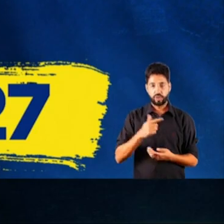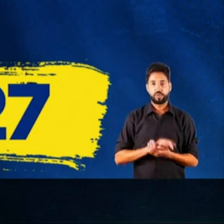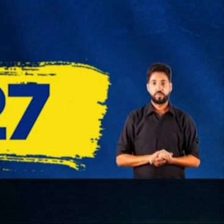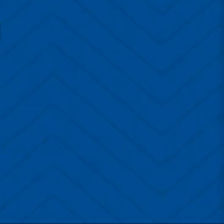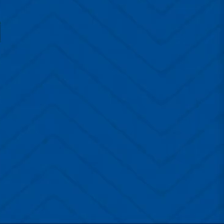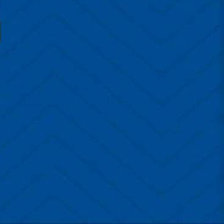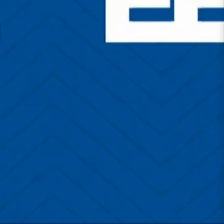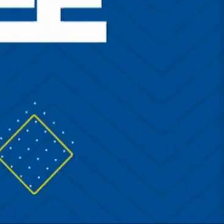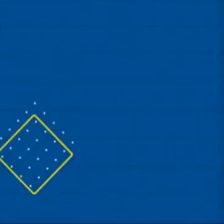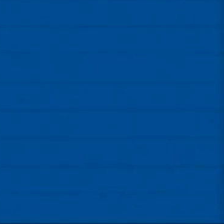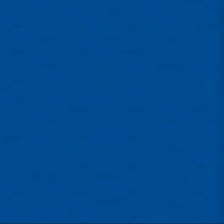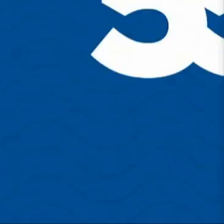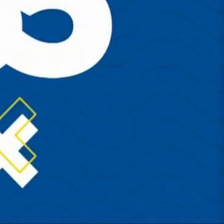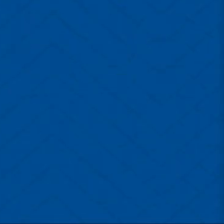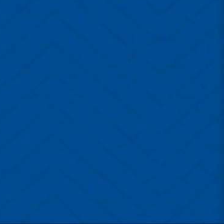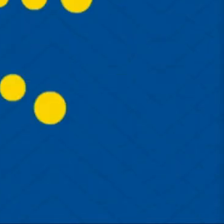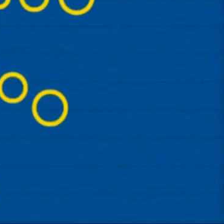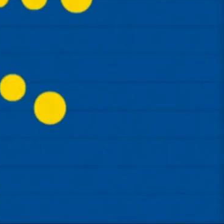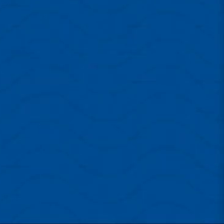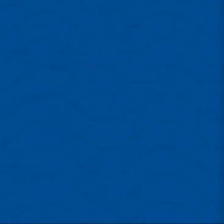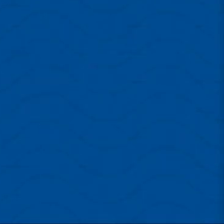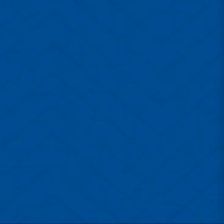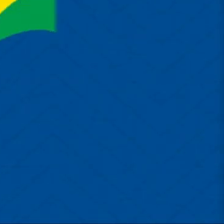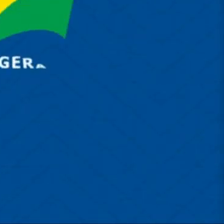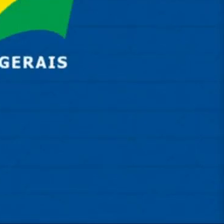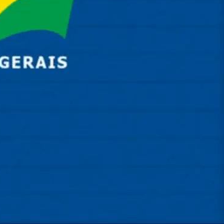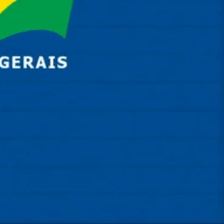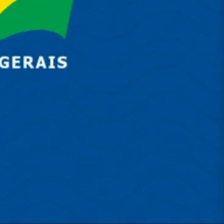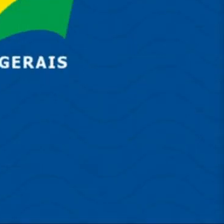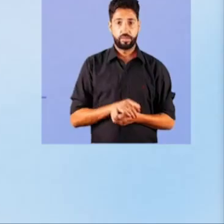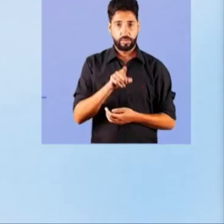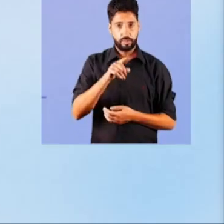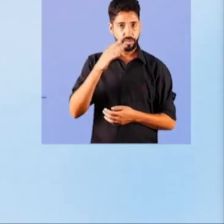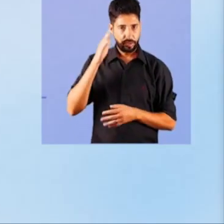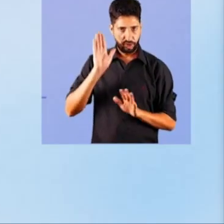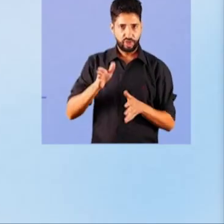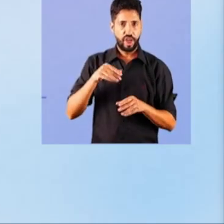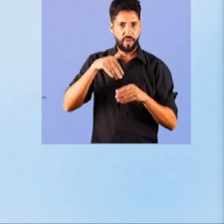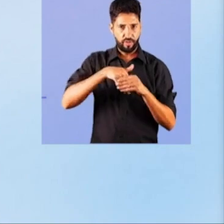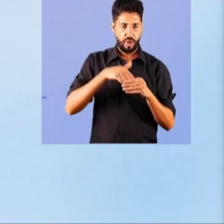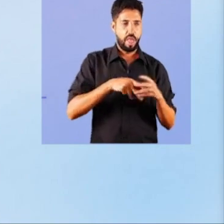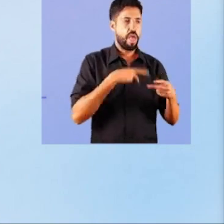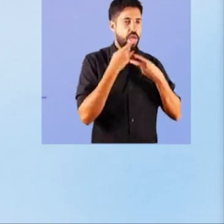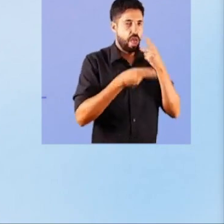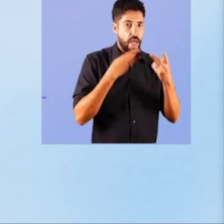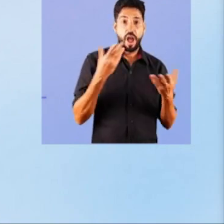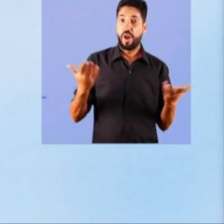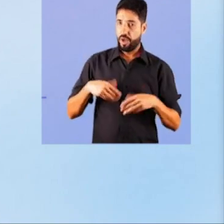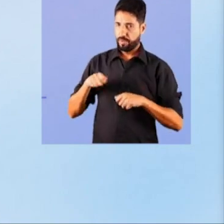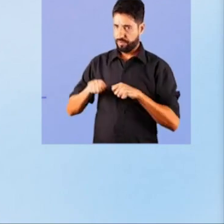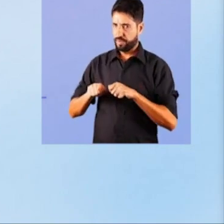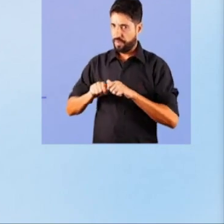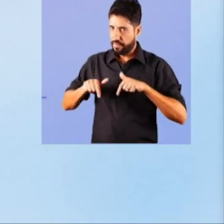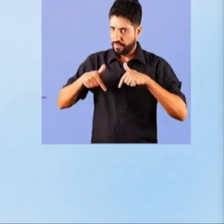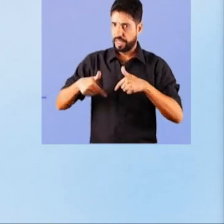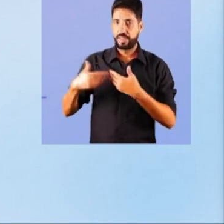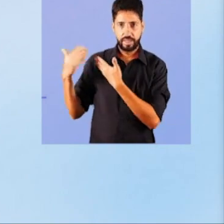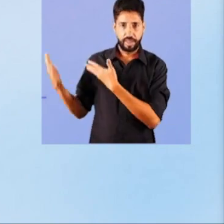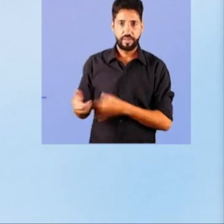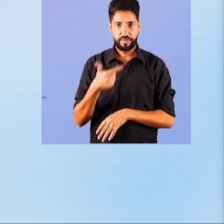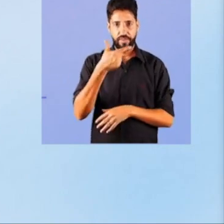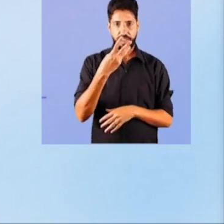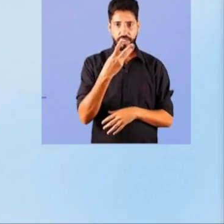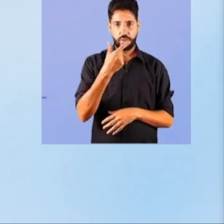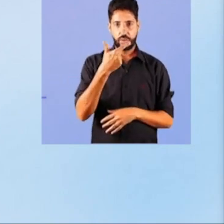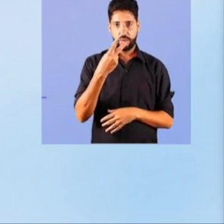127. Vote 45, PSDB. Você já votou em quem fala. Vote em quem faz. Josafaz,